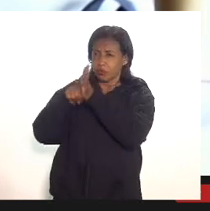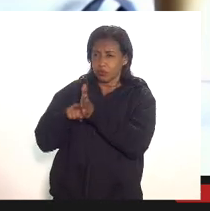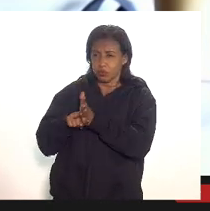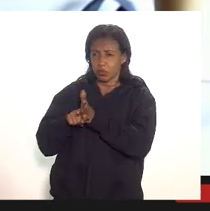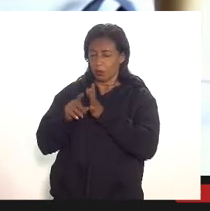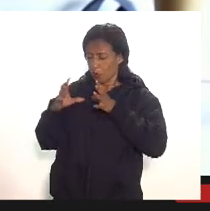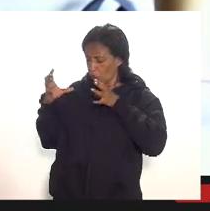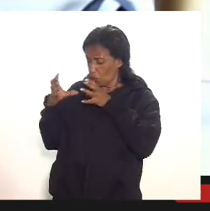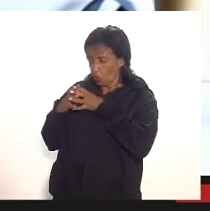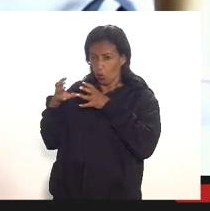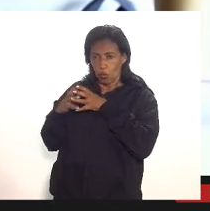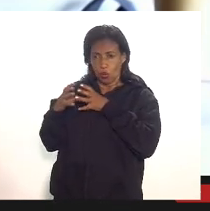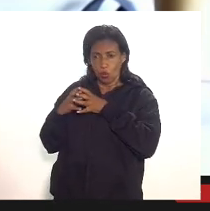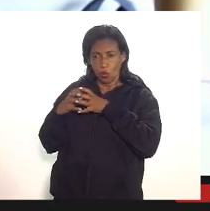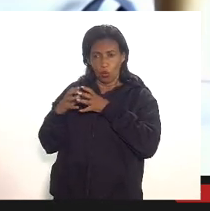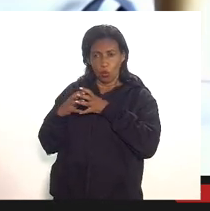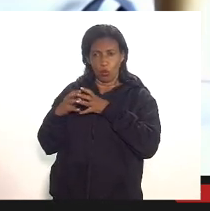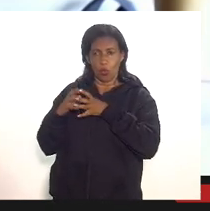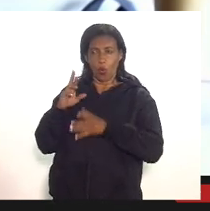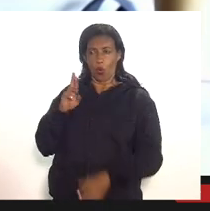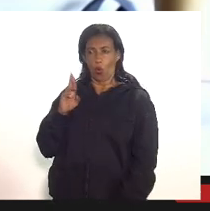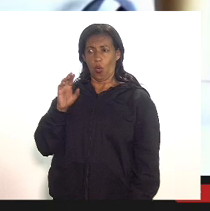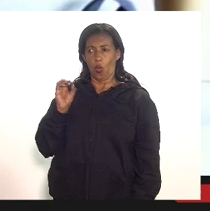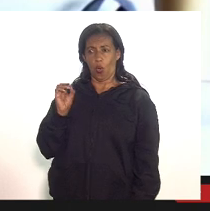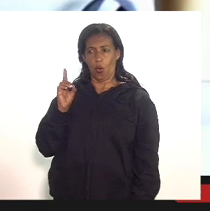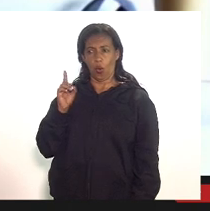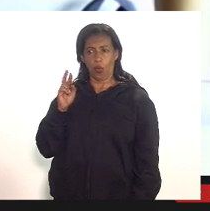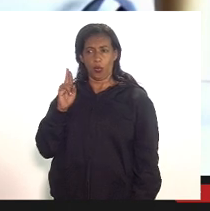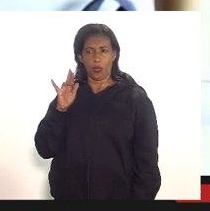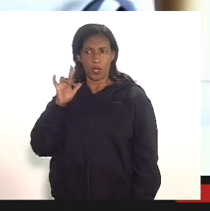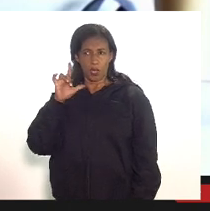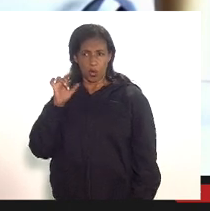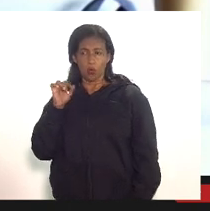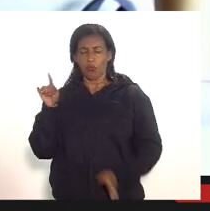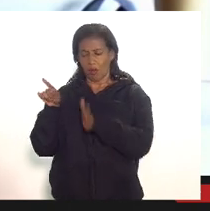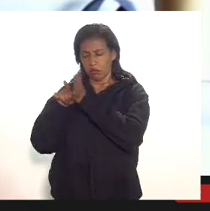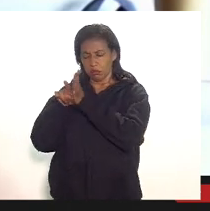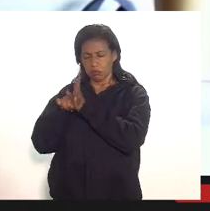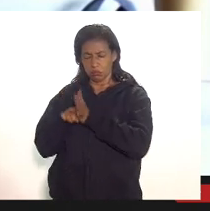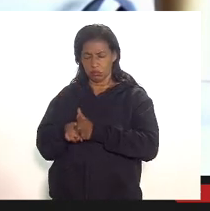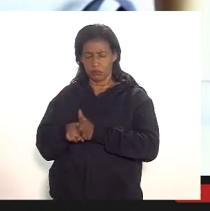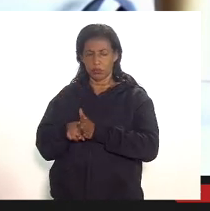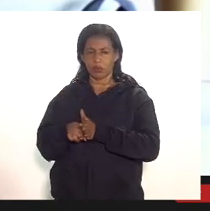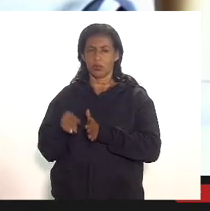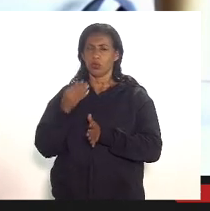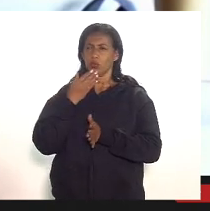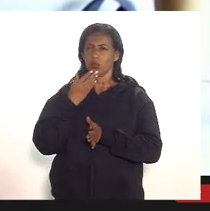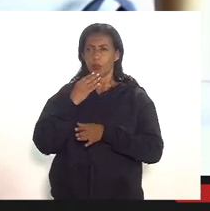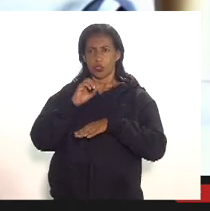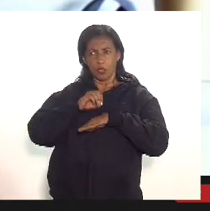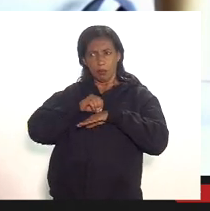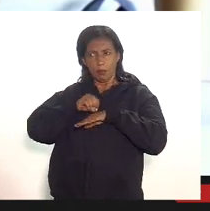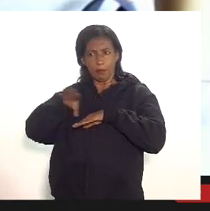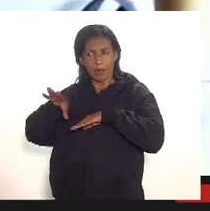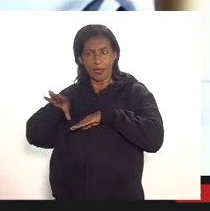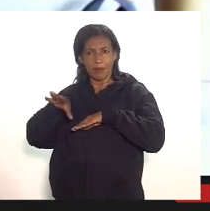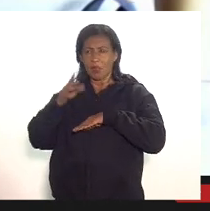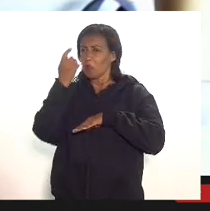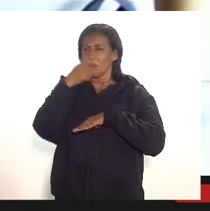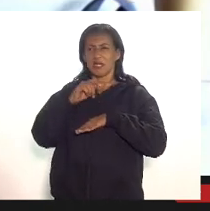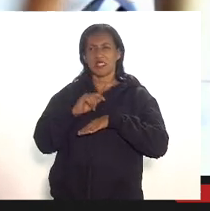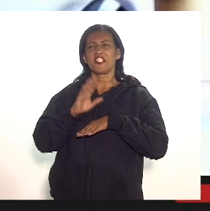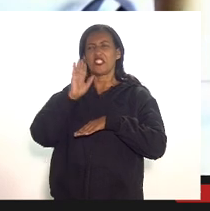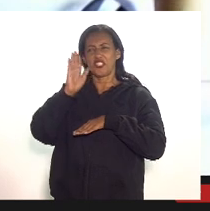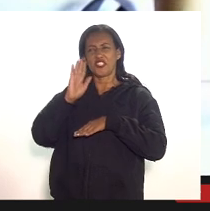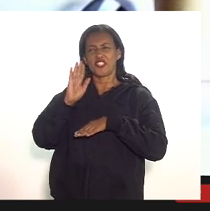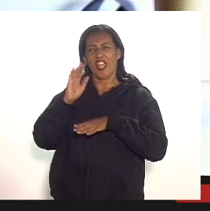procurador Rodrigo Ropes que está aqui presente não estou pedindo para encaminhar para ele porque tudo já é encaminhado para